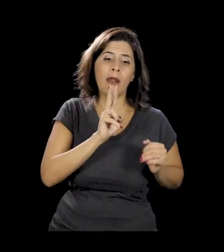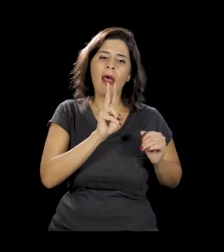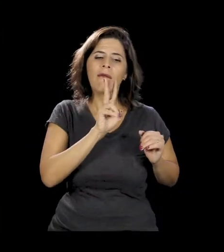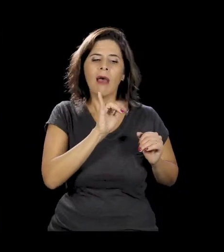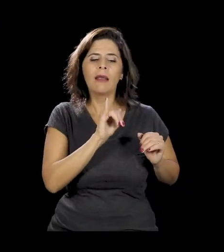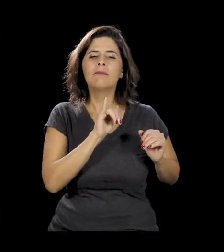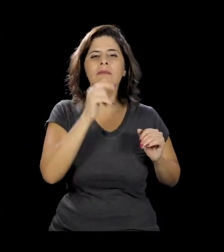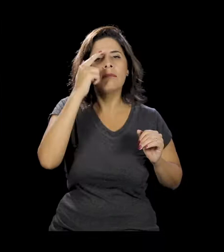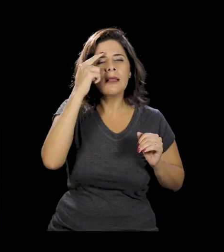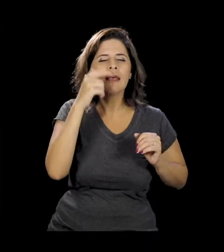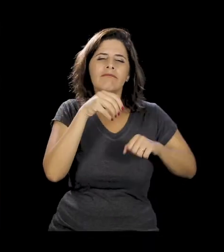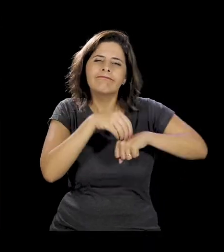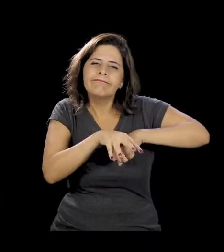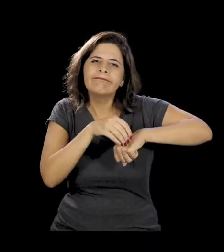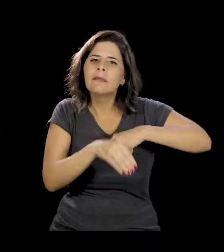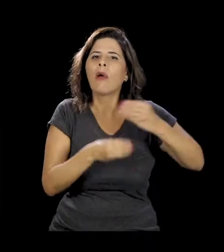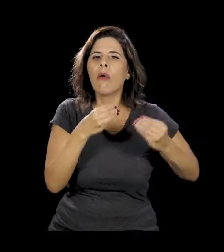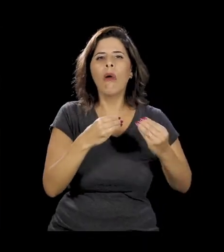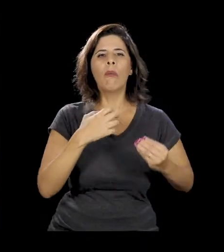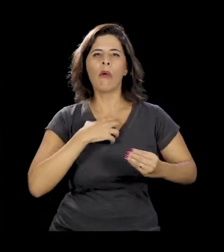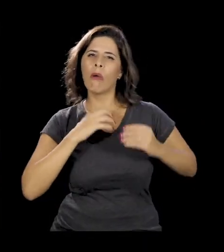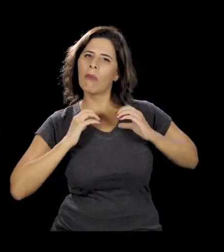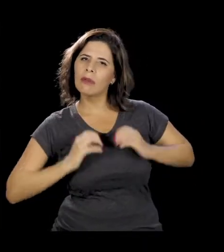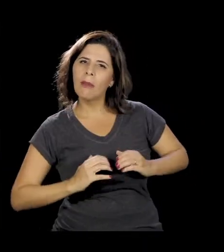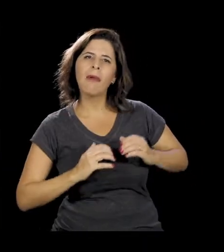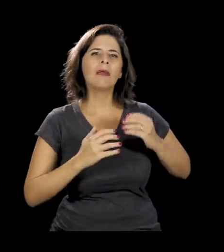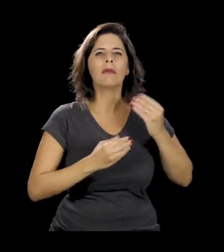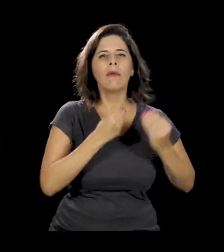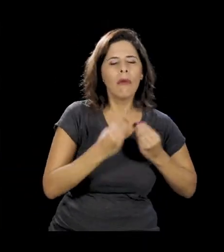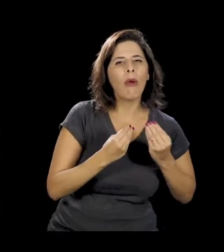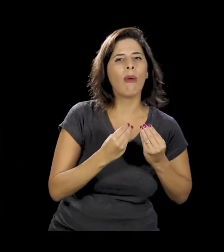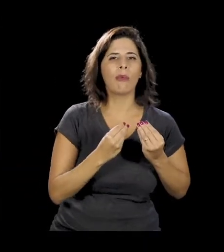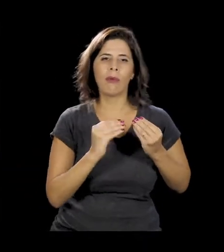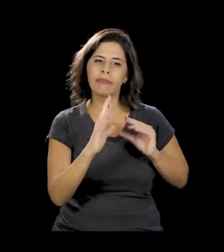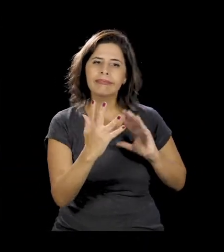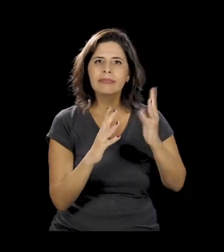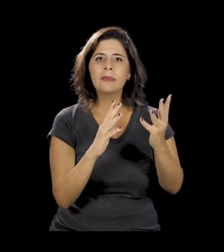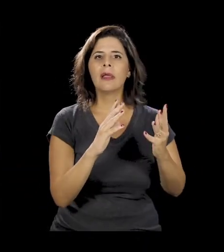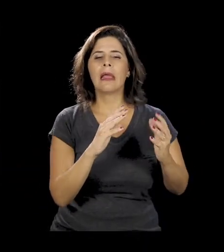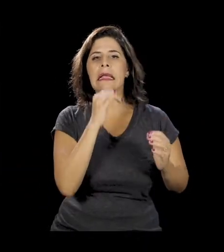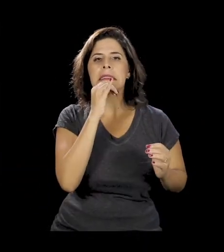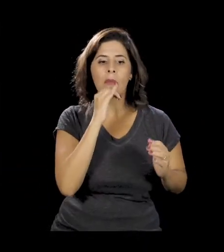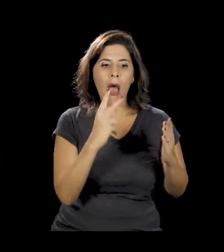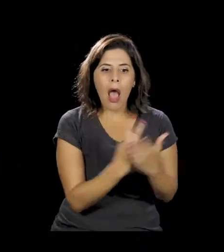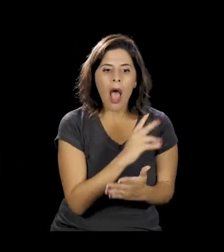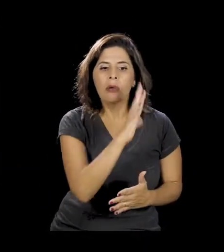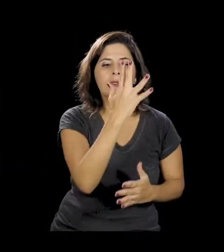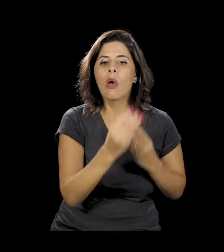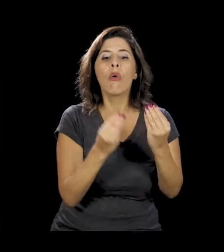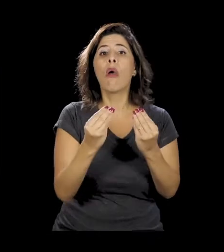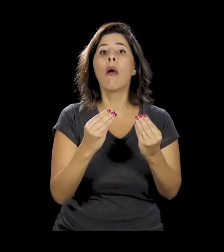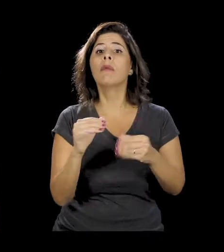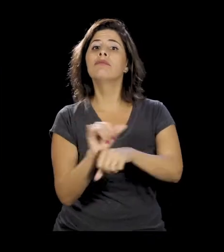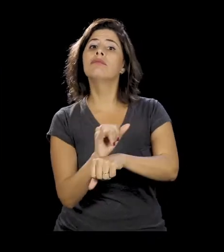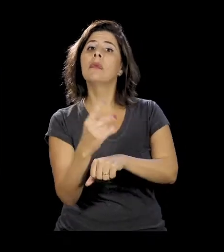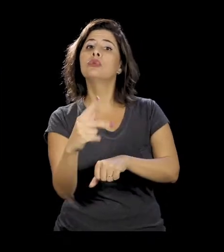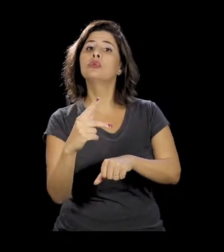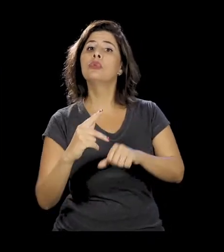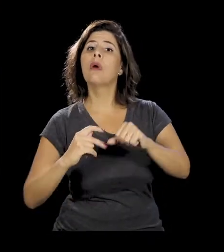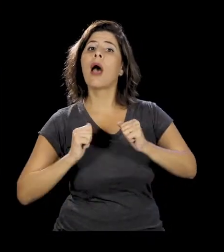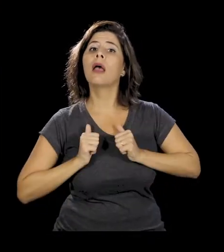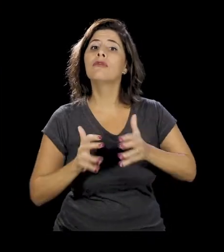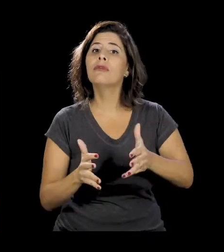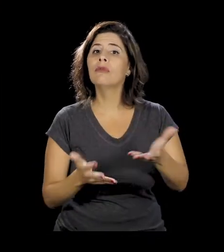modelação de padrões de comportamento, de situações, de questionamentos. Como que você agiria numa situação como essa e tal. E resolvi